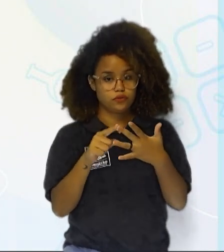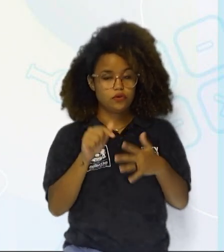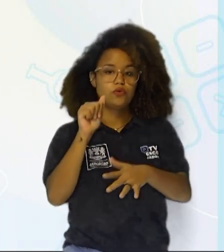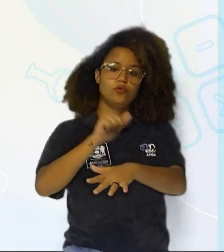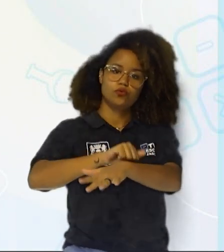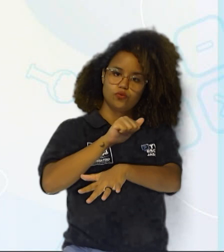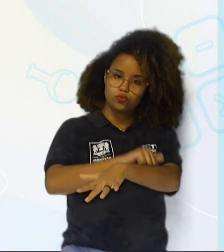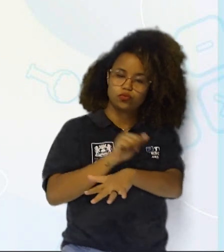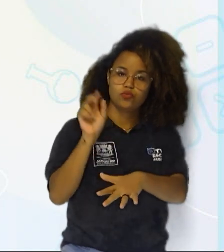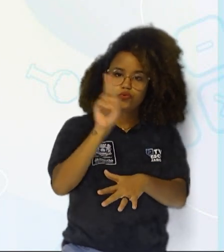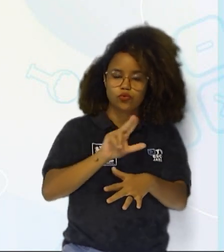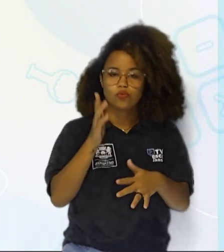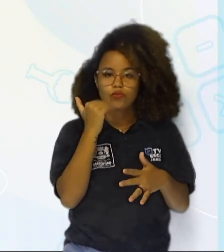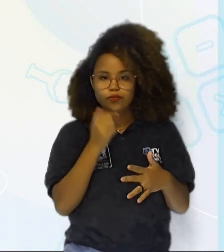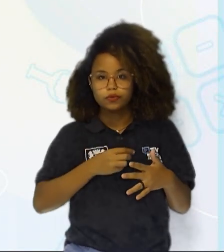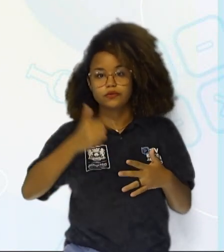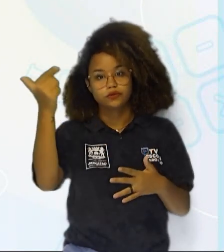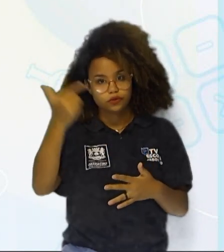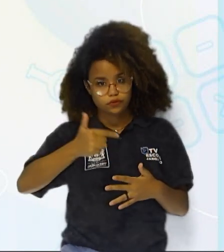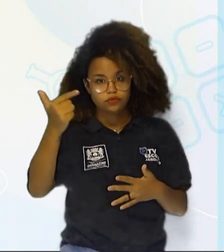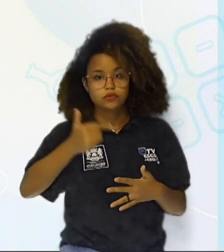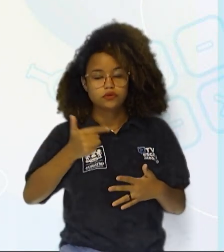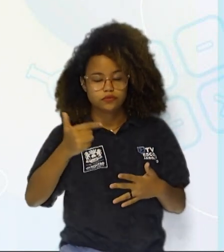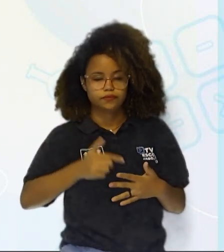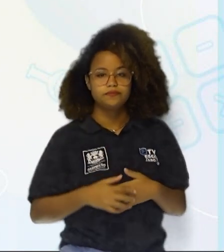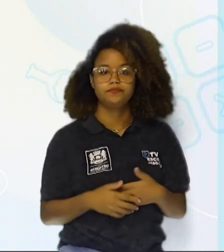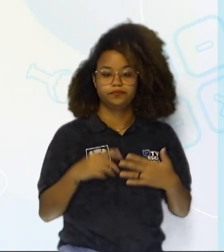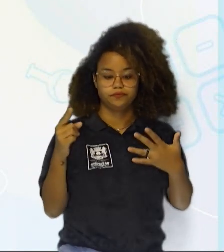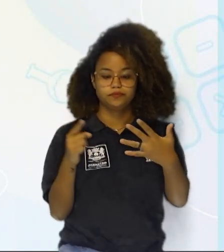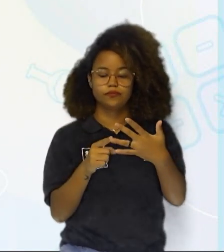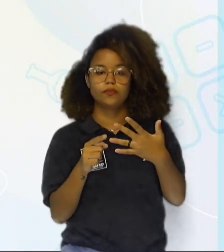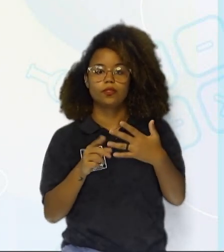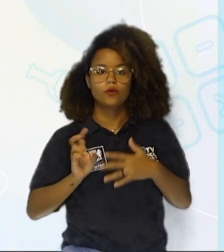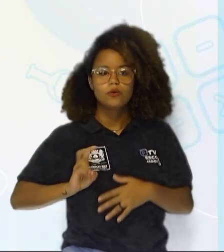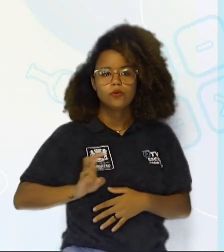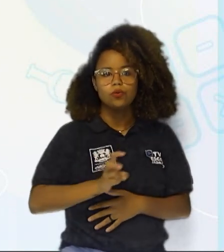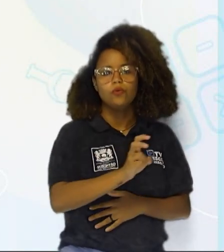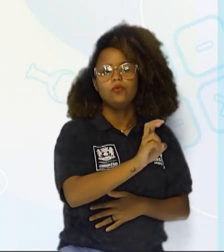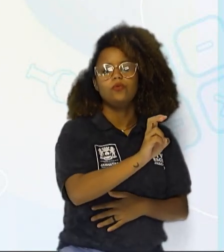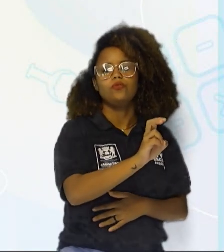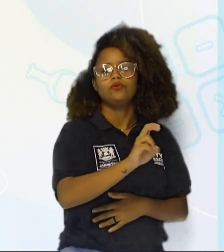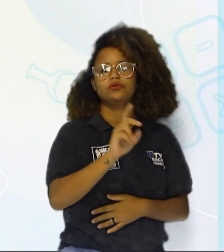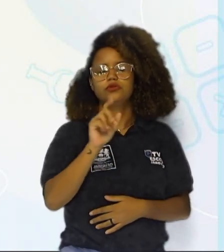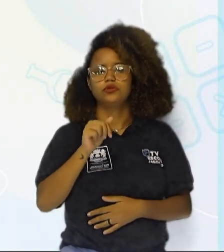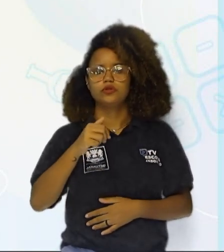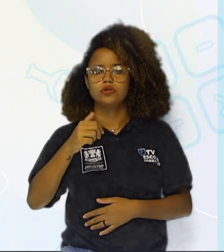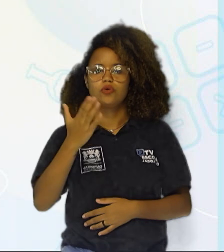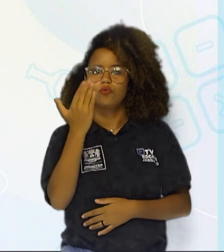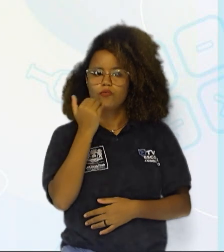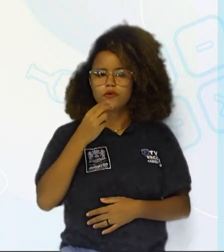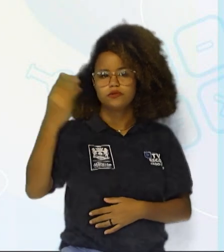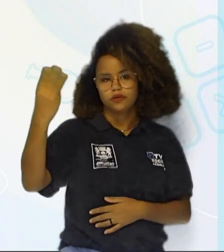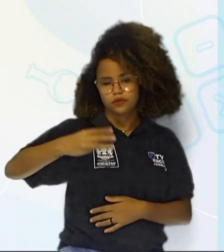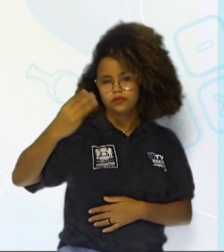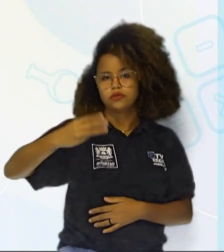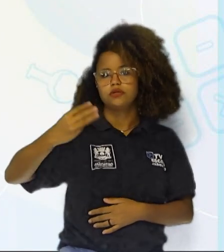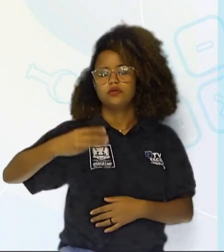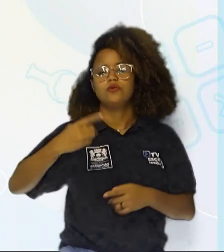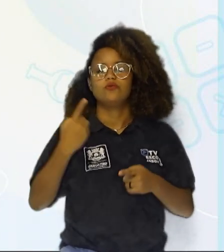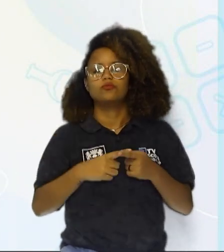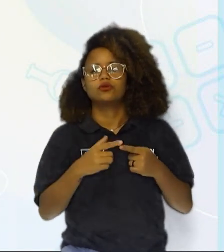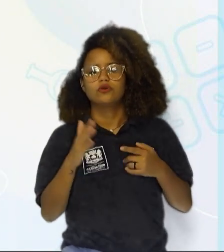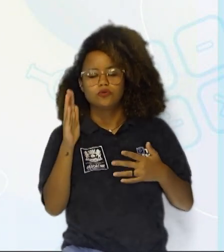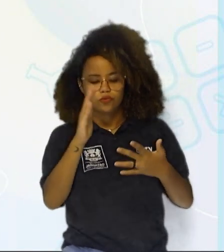consumidor secundário, que se alimenta do grilo. A cobra, que é o nosso consumidor terciário, porque ela está se alimentando do